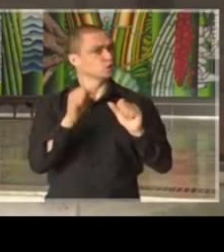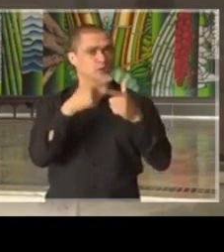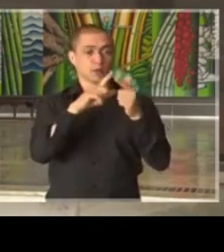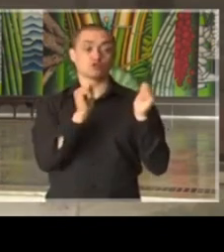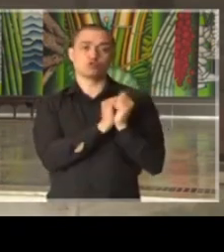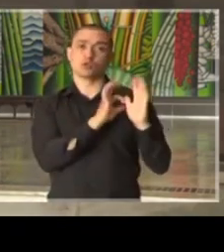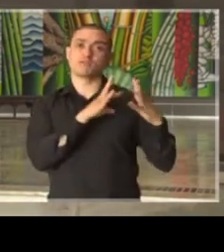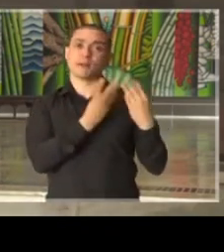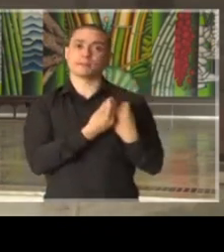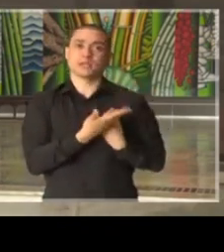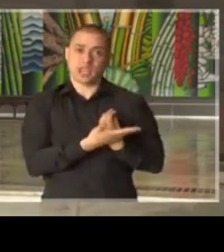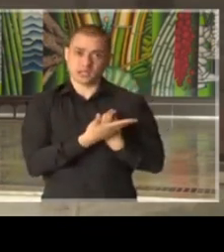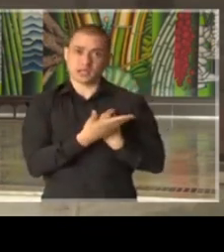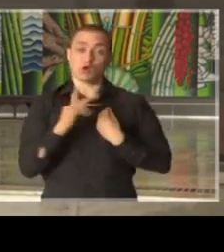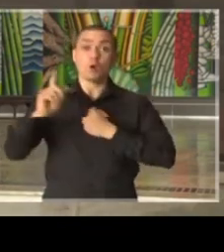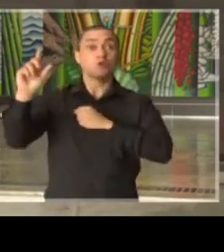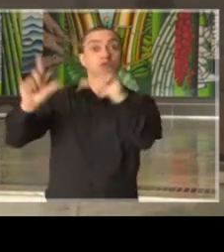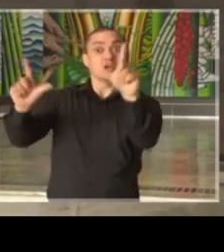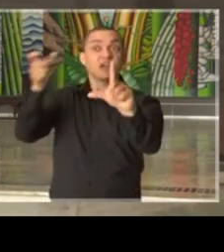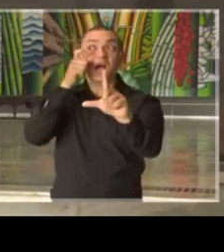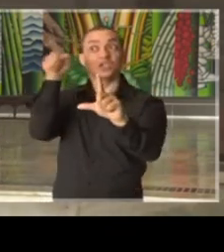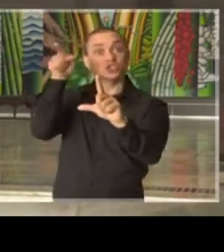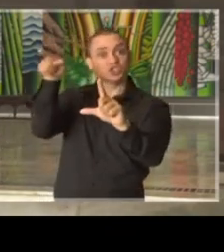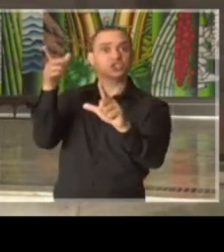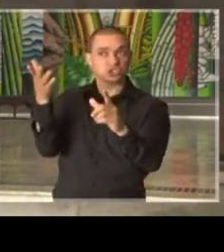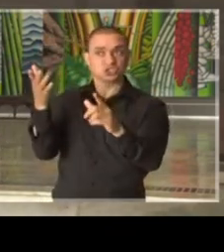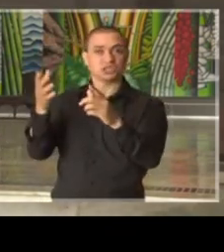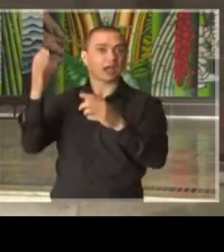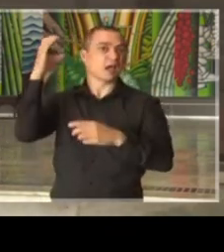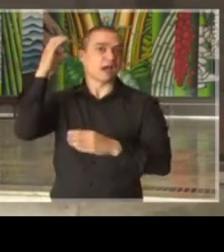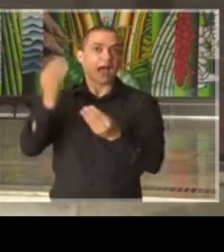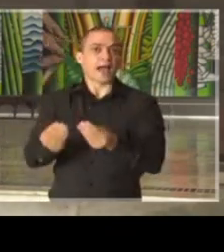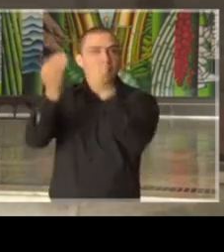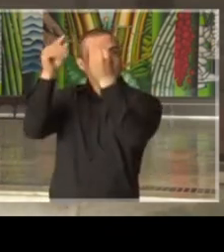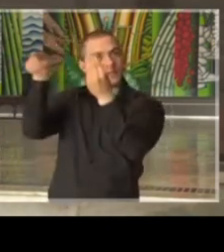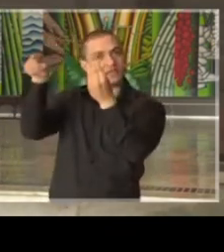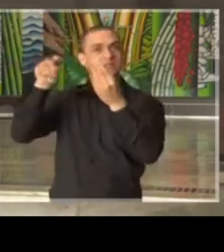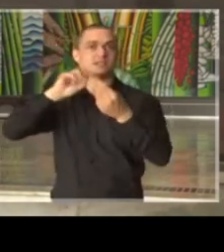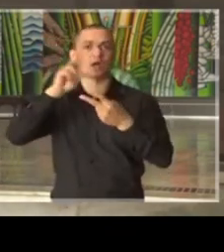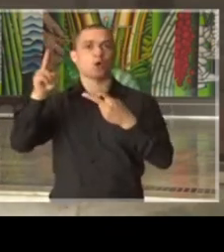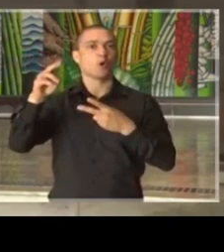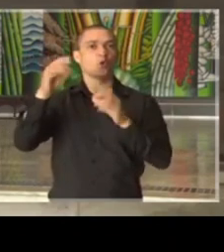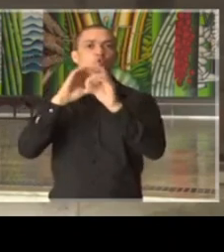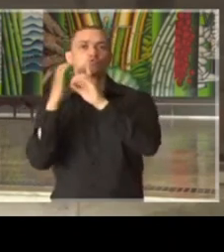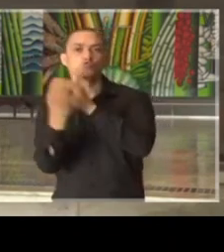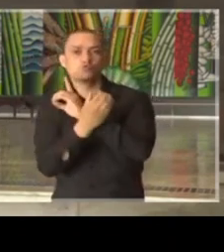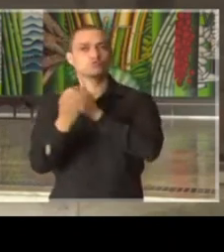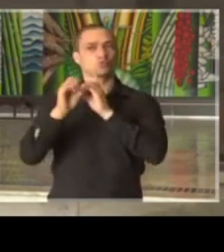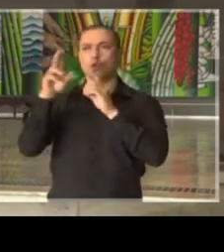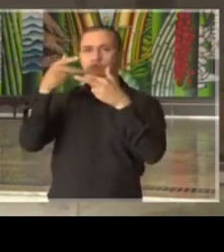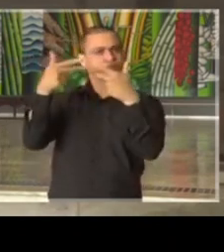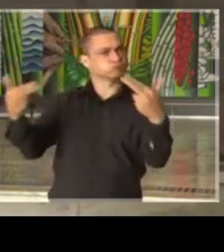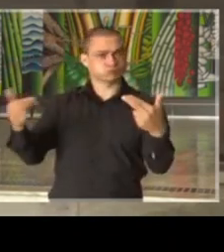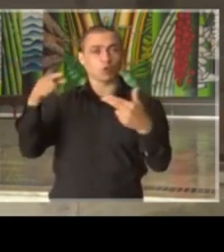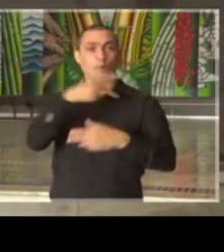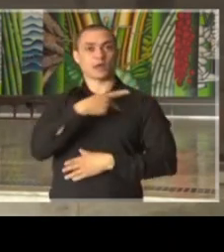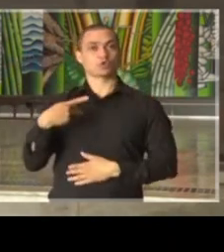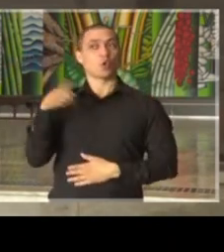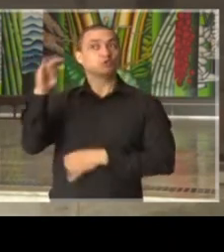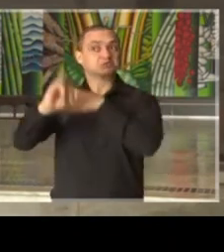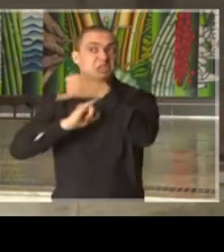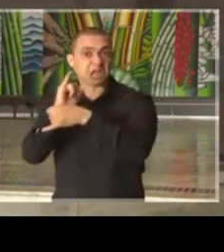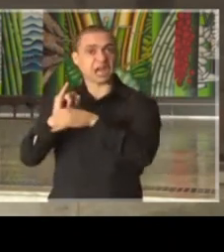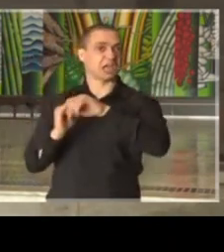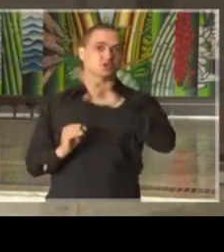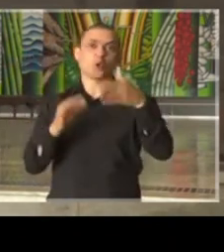familiares, assistindo a televisão, ouvindo a missa no rádio, acompanhando pela internet os seus pastores, os seus